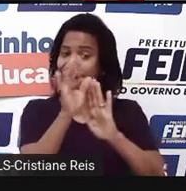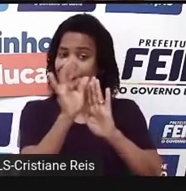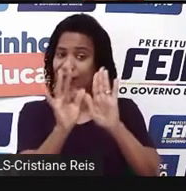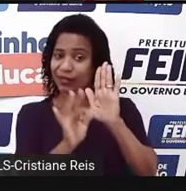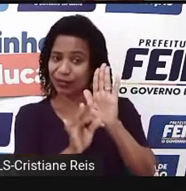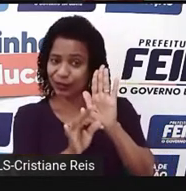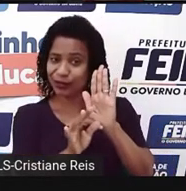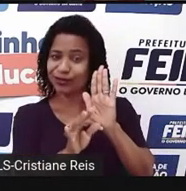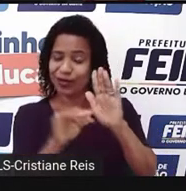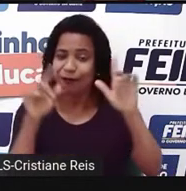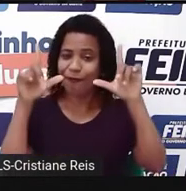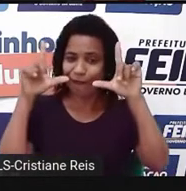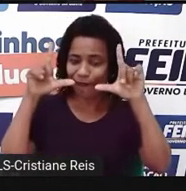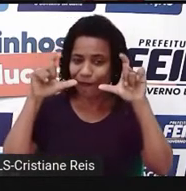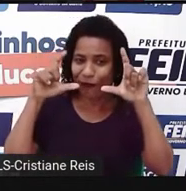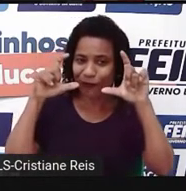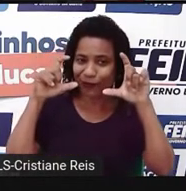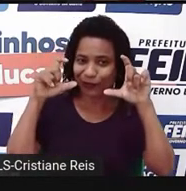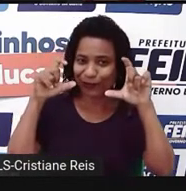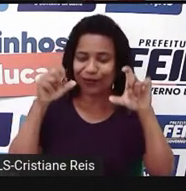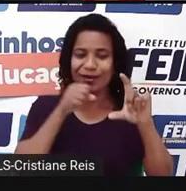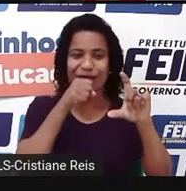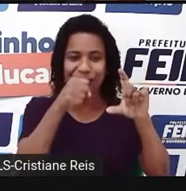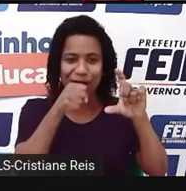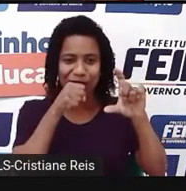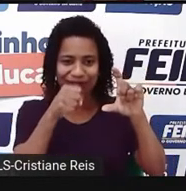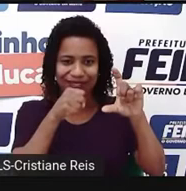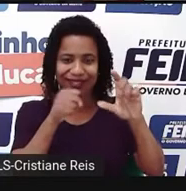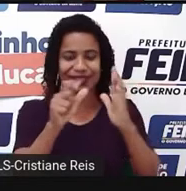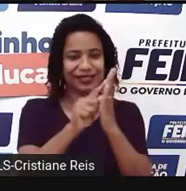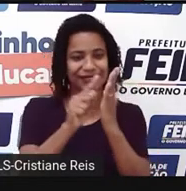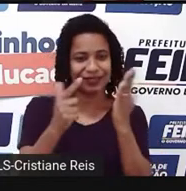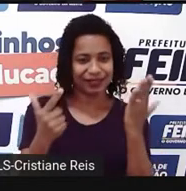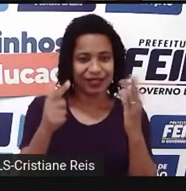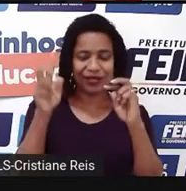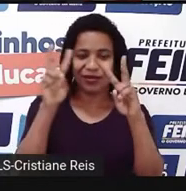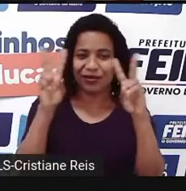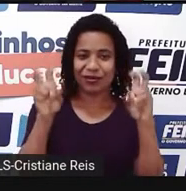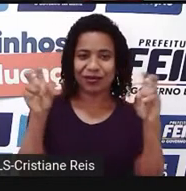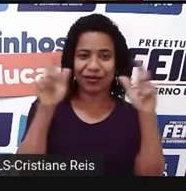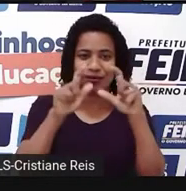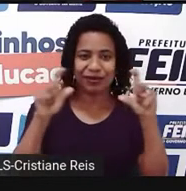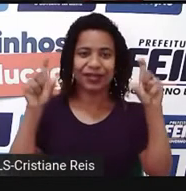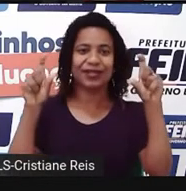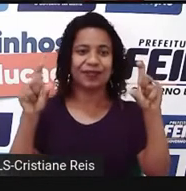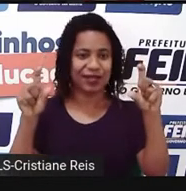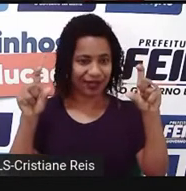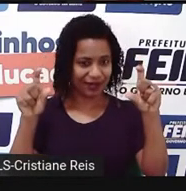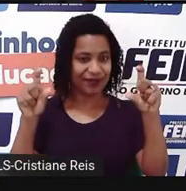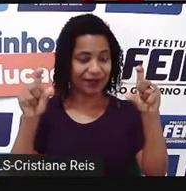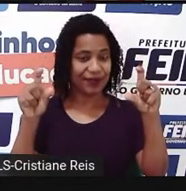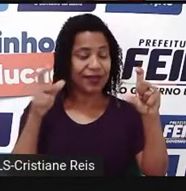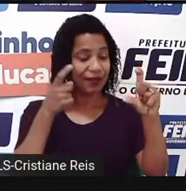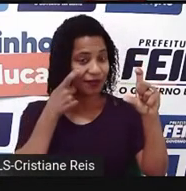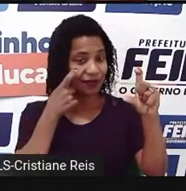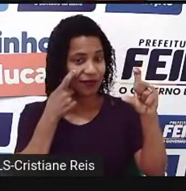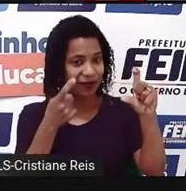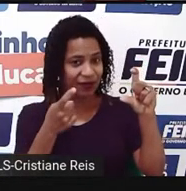foto reportagens, com temáticas globais e transversais que revelem o posicionamento crítico do estudante.